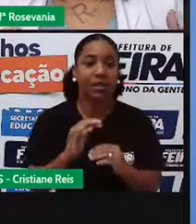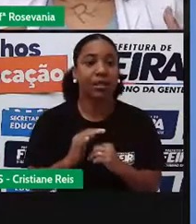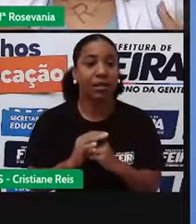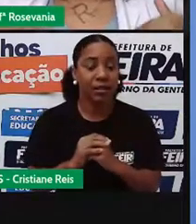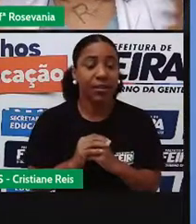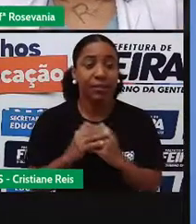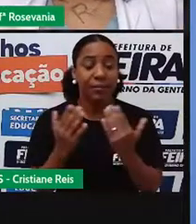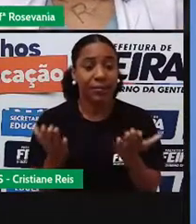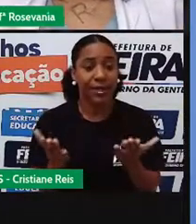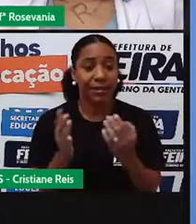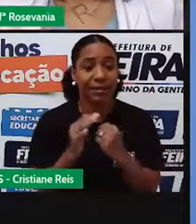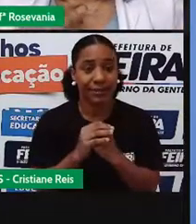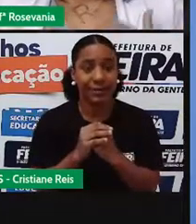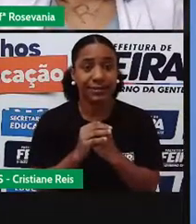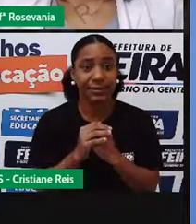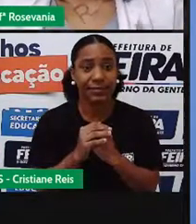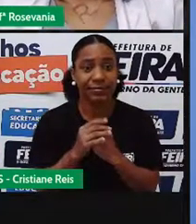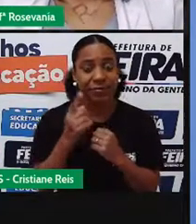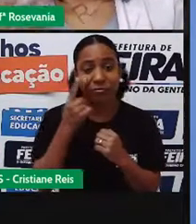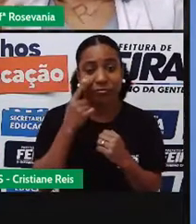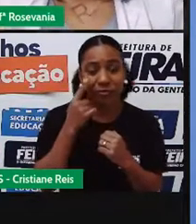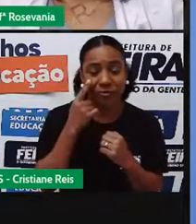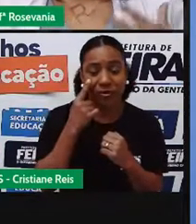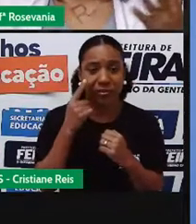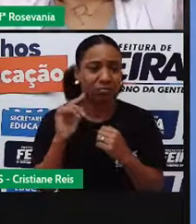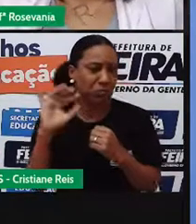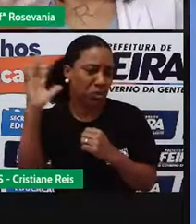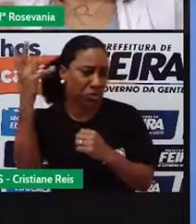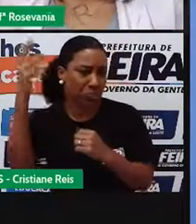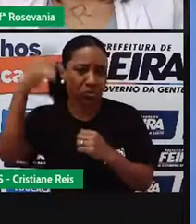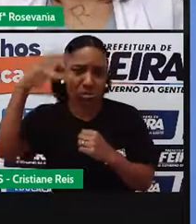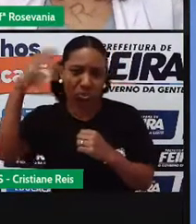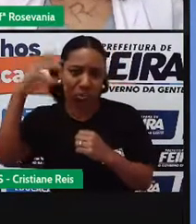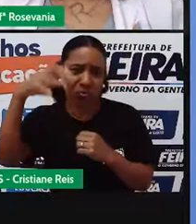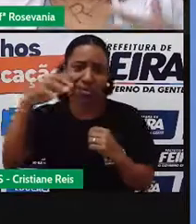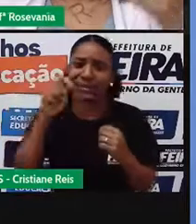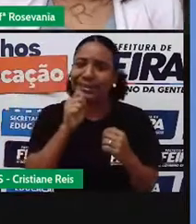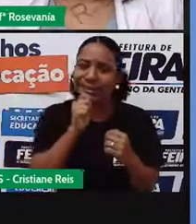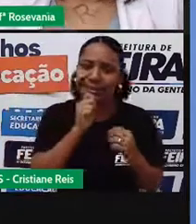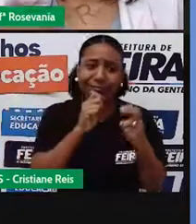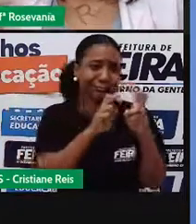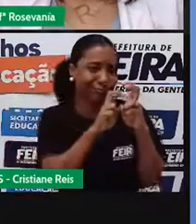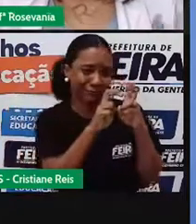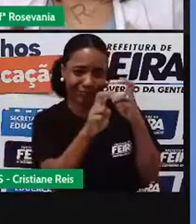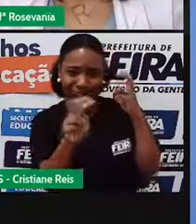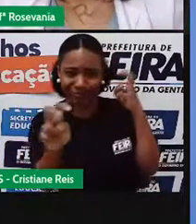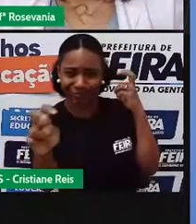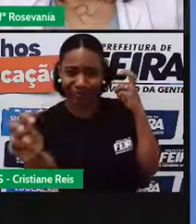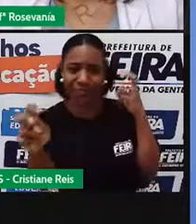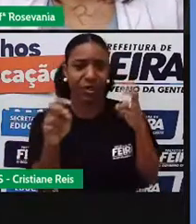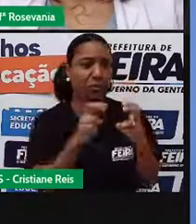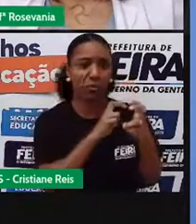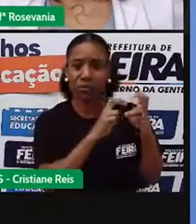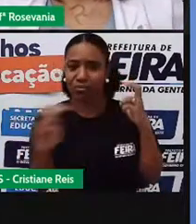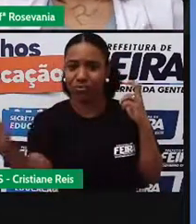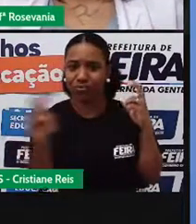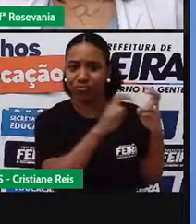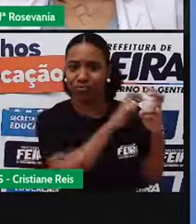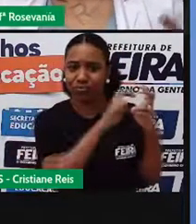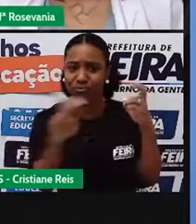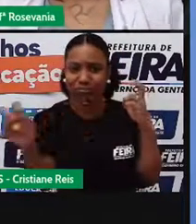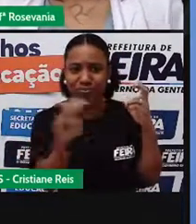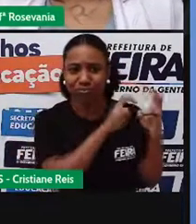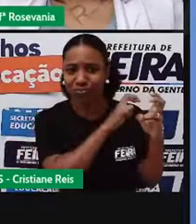independente de condições atmosféricas, se está suzinha, se não está, se a estrada está esburacada ou não, os trilhos estão sempre lá,